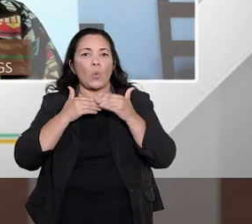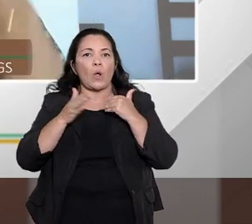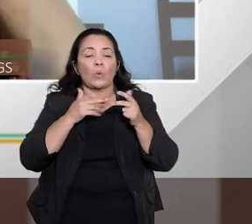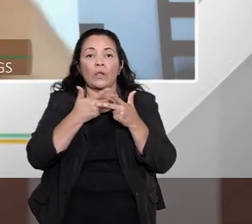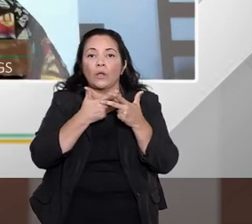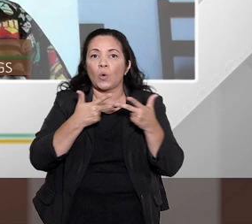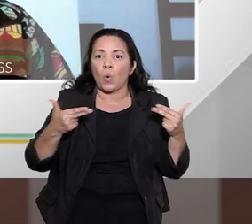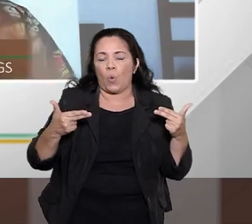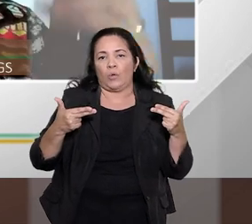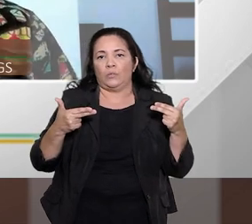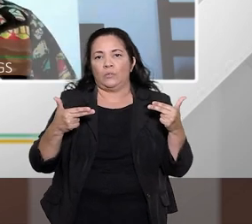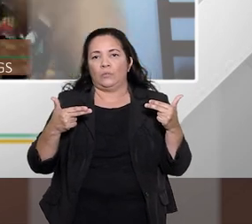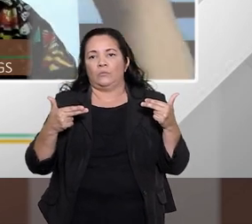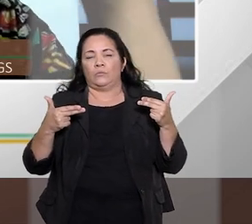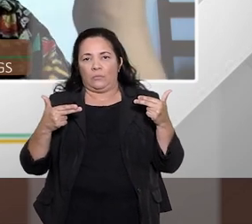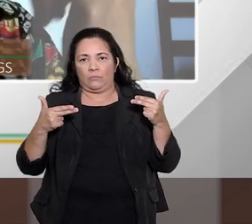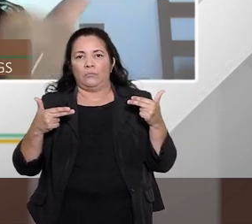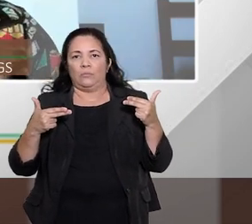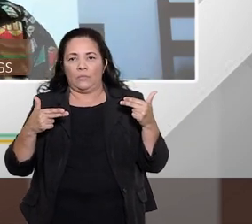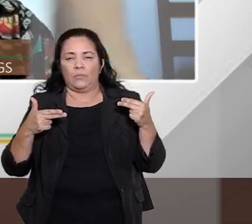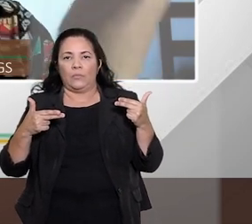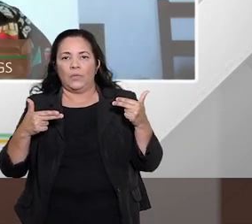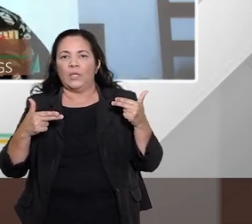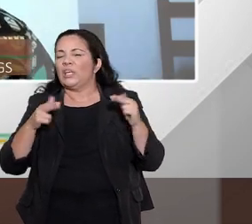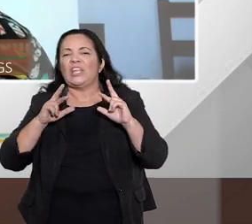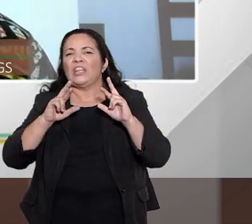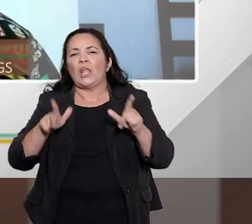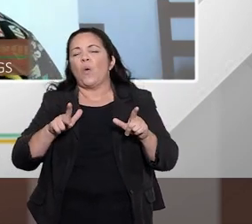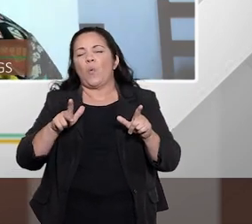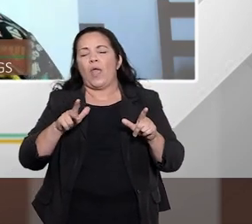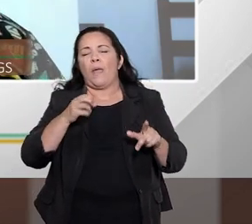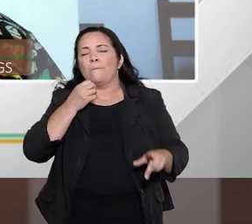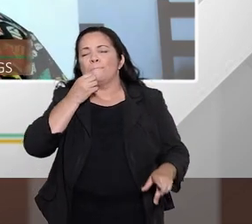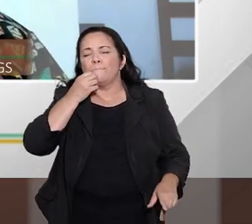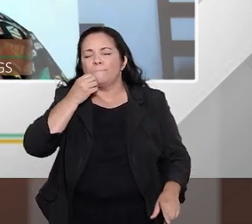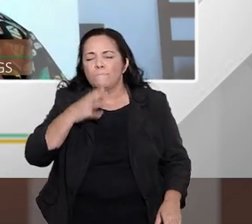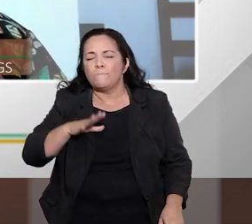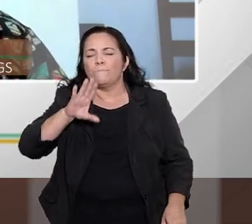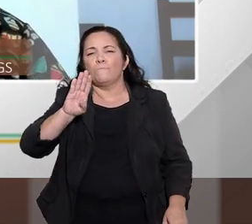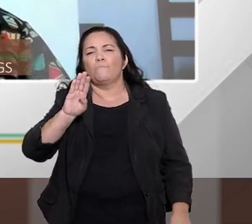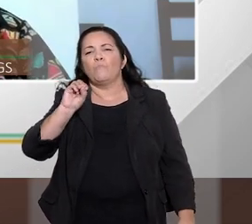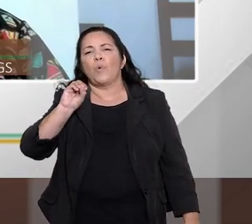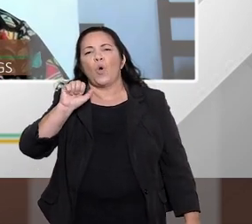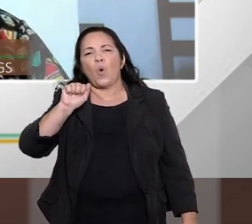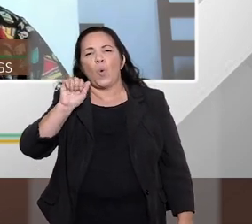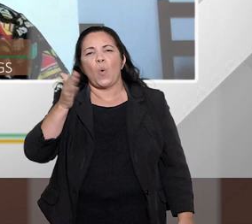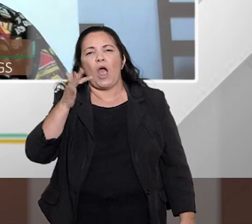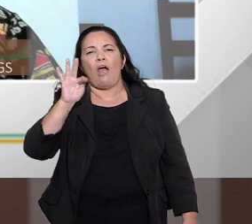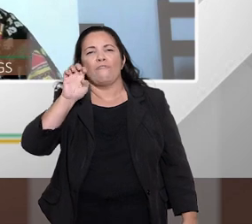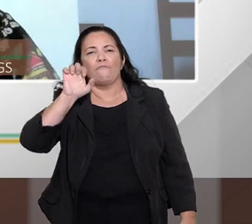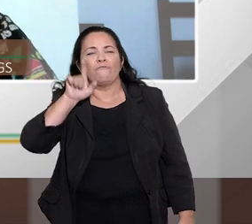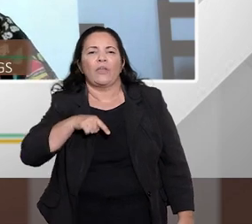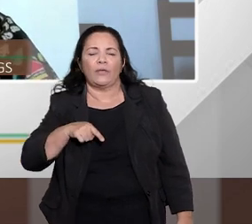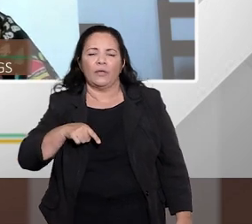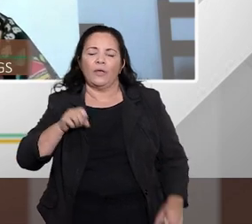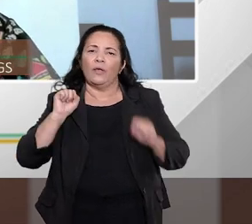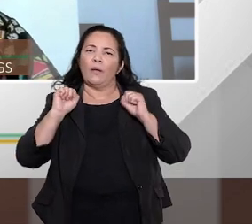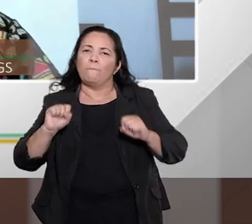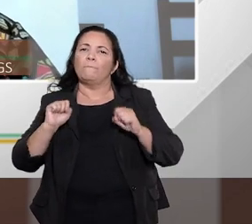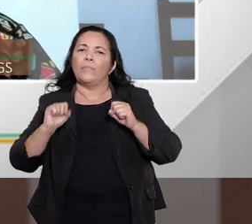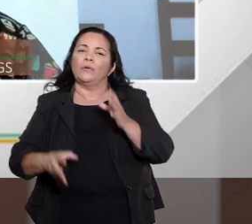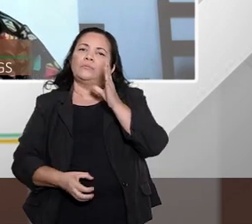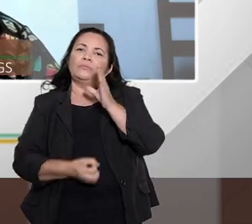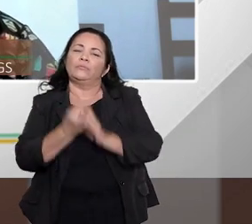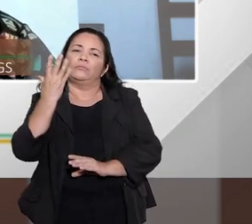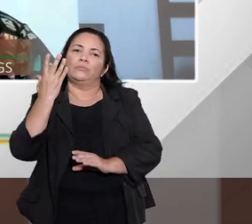fé e aí faz uma lista lá desde os 52 que já existe desde 1990 e os novos poderá acarretar